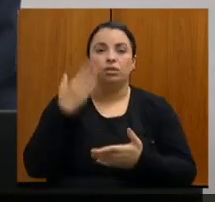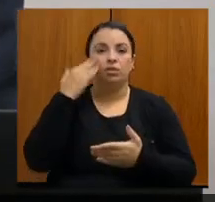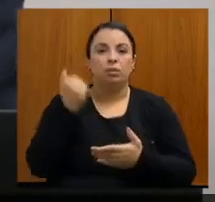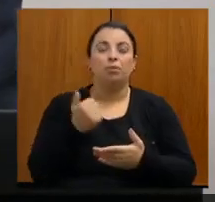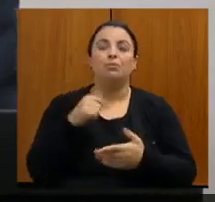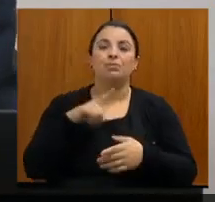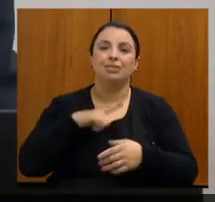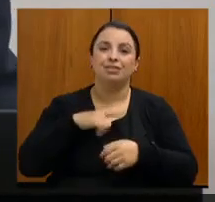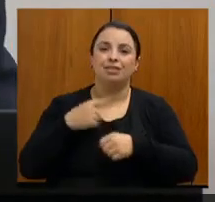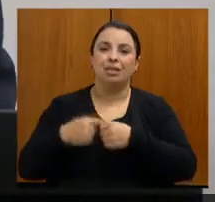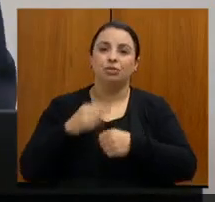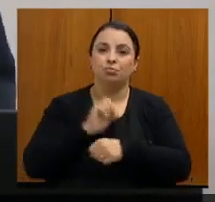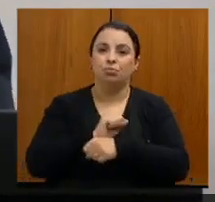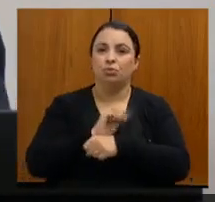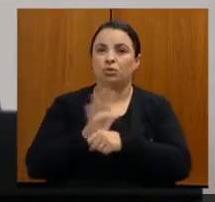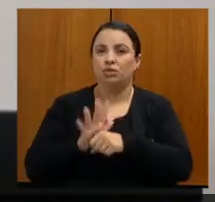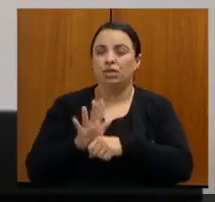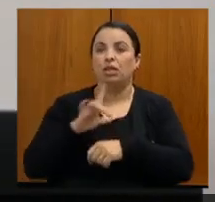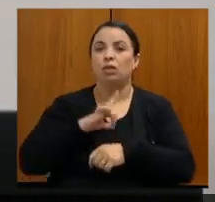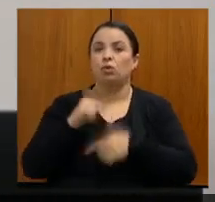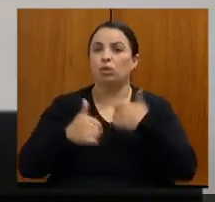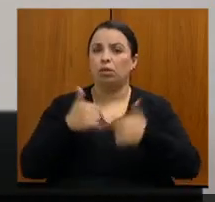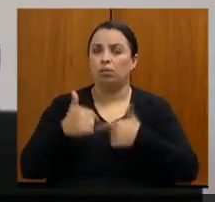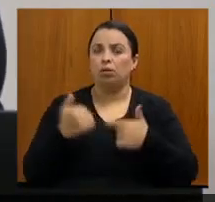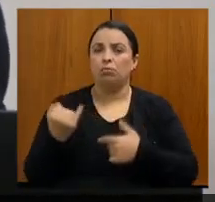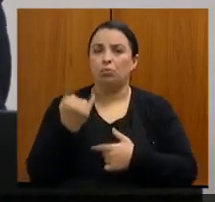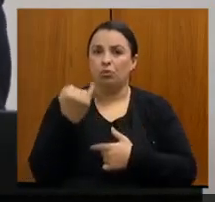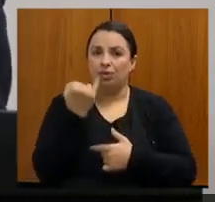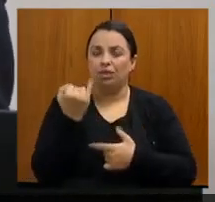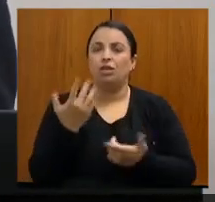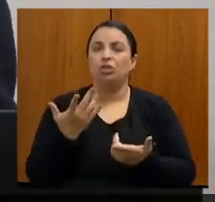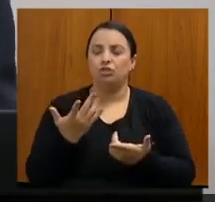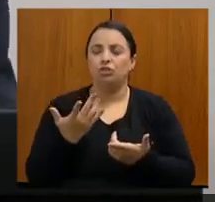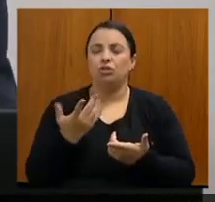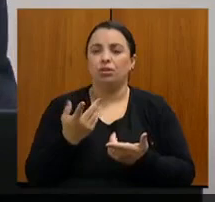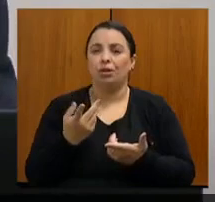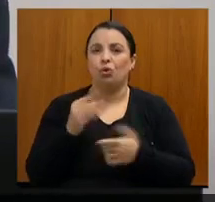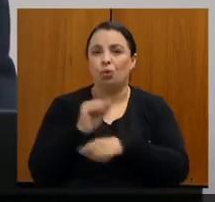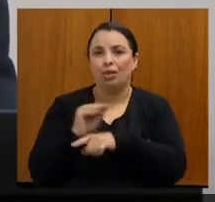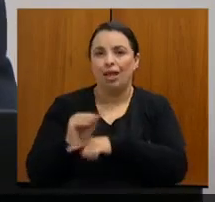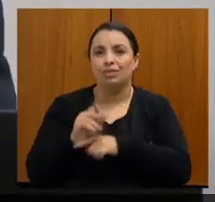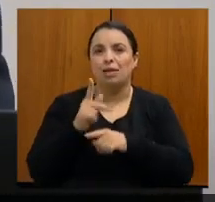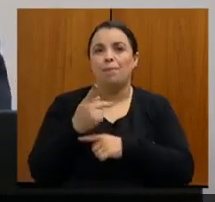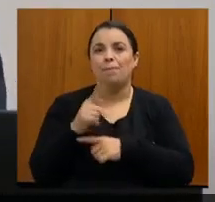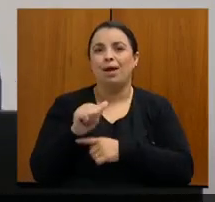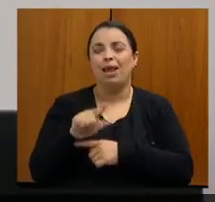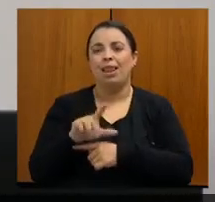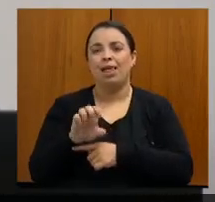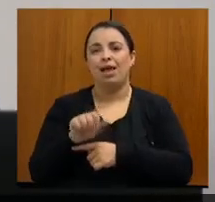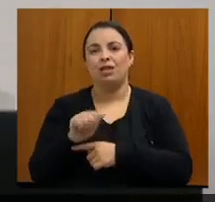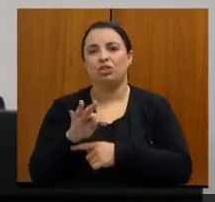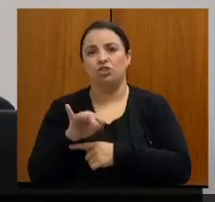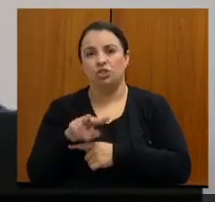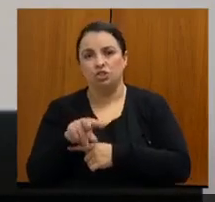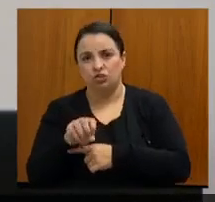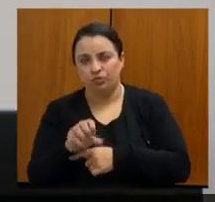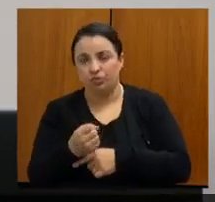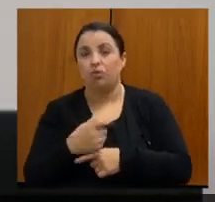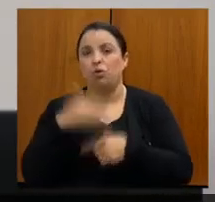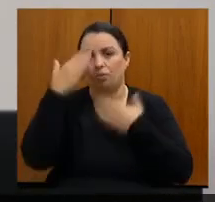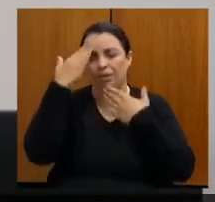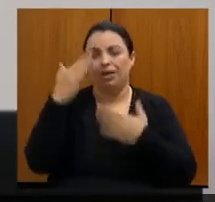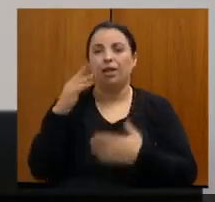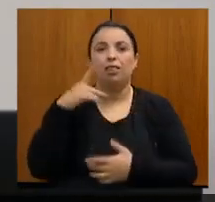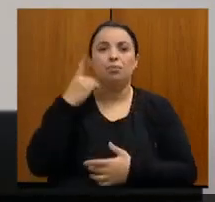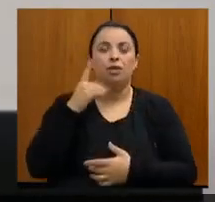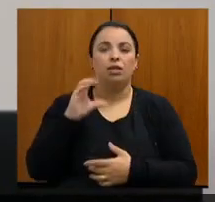Montes Claros a respeito dos pacientes em cuidados paliativos. Então, muito obrigado, Carlos Pimenta. Estamos aguardando aqui na Assembleia.